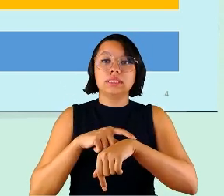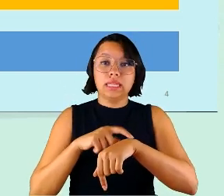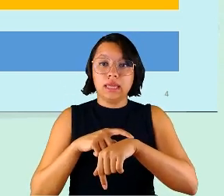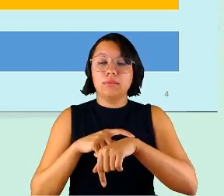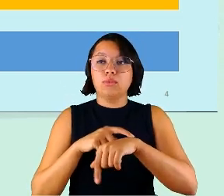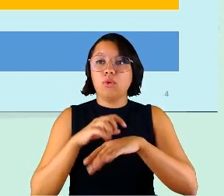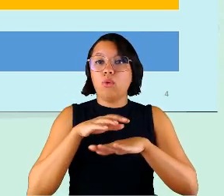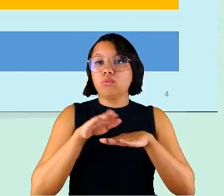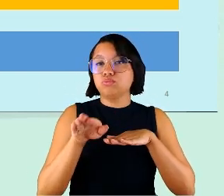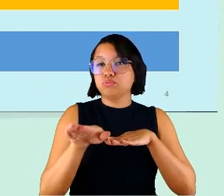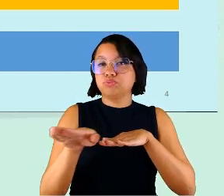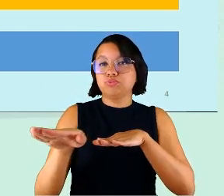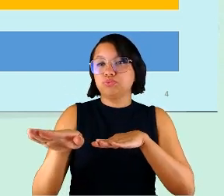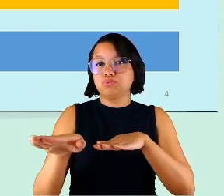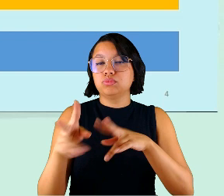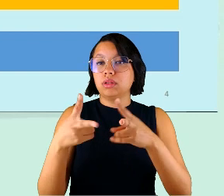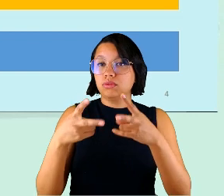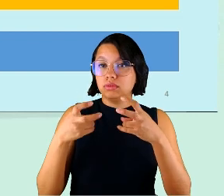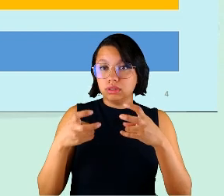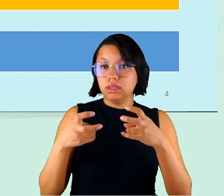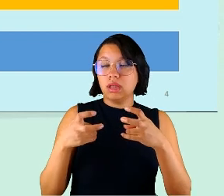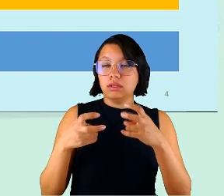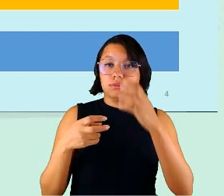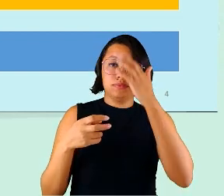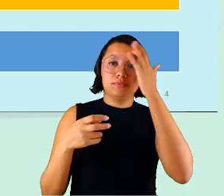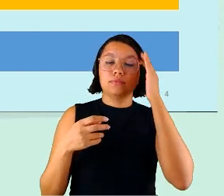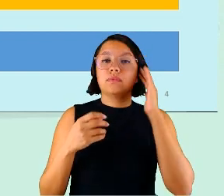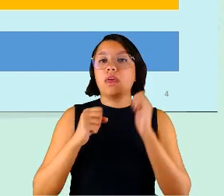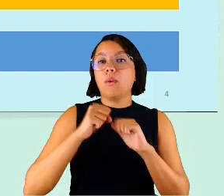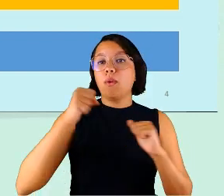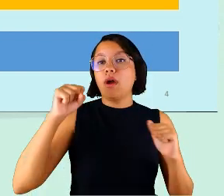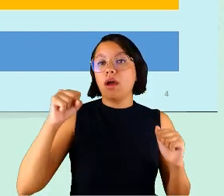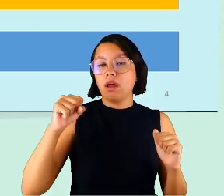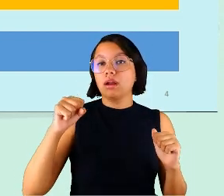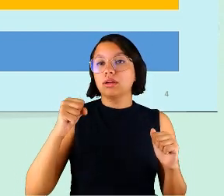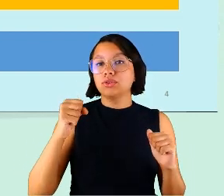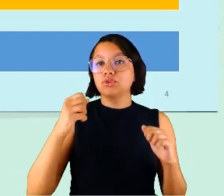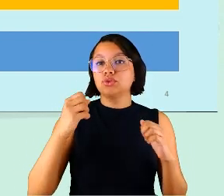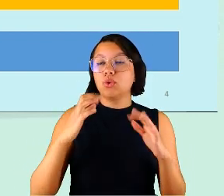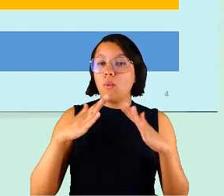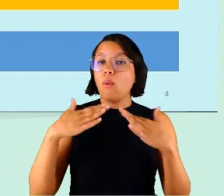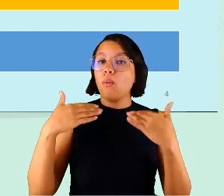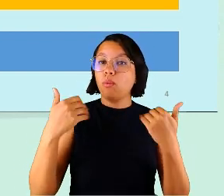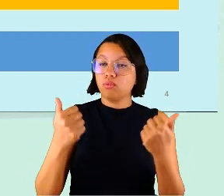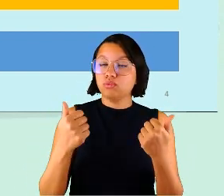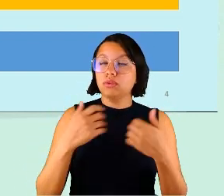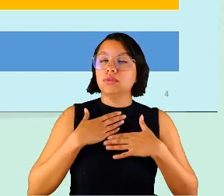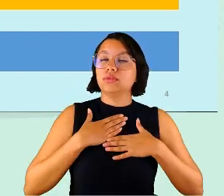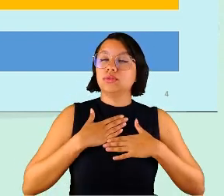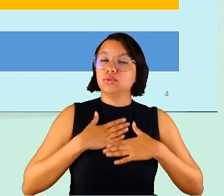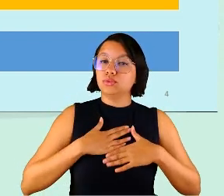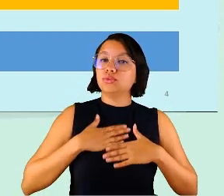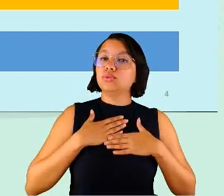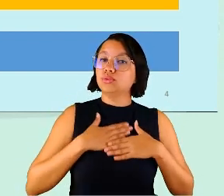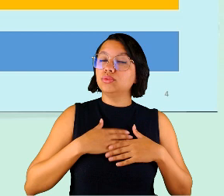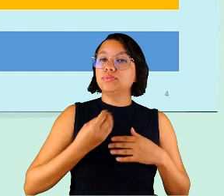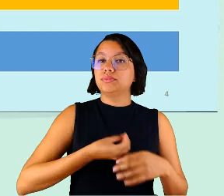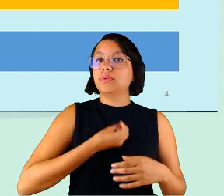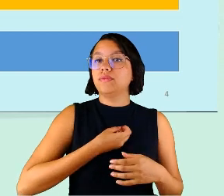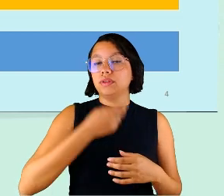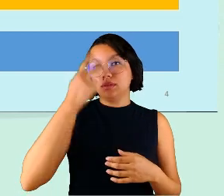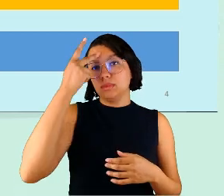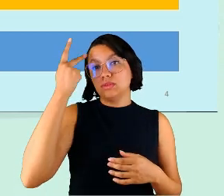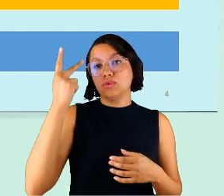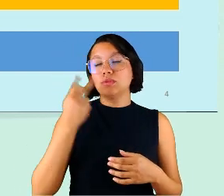com o trânsito é considerado o fator que é um grande benefício e que traz bastante bem-estar, que os indivíduos